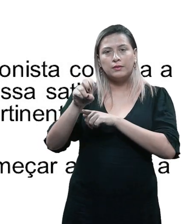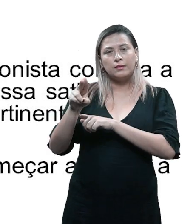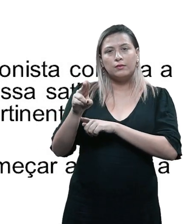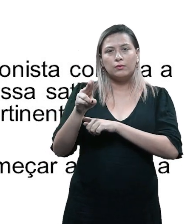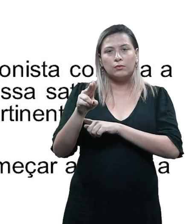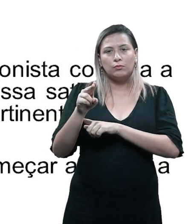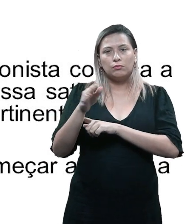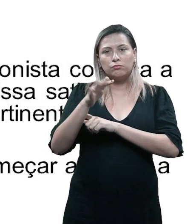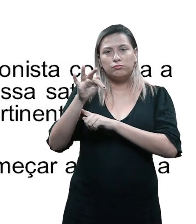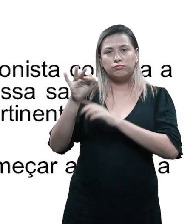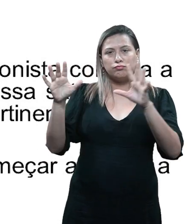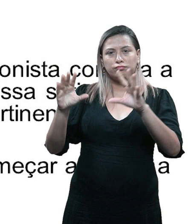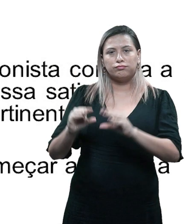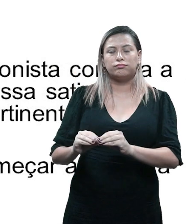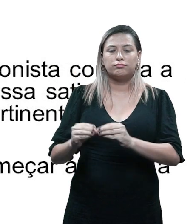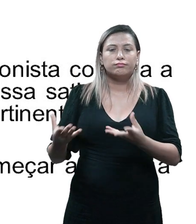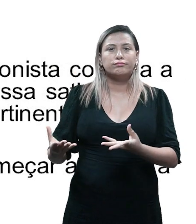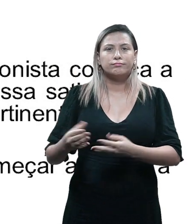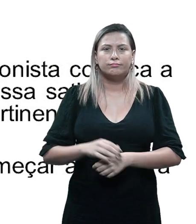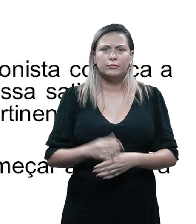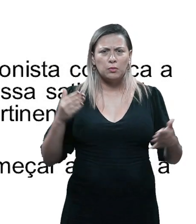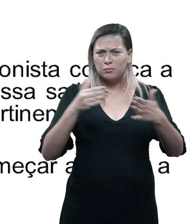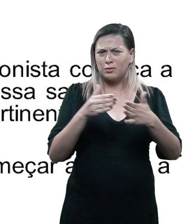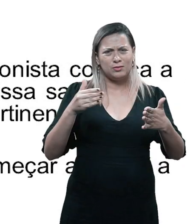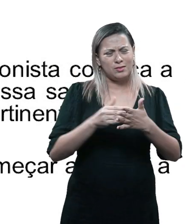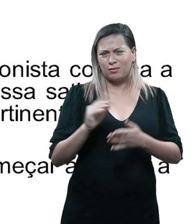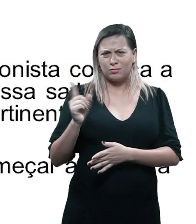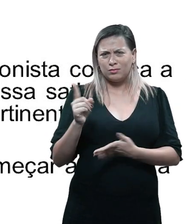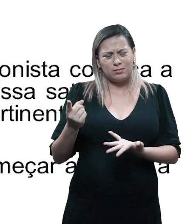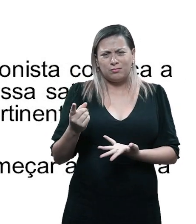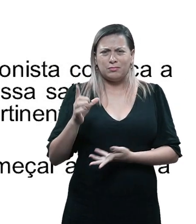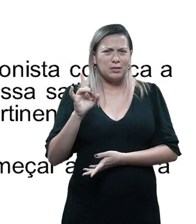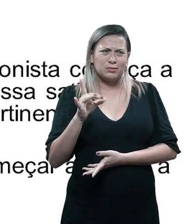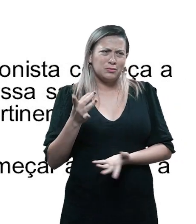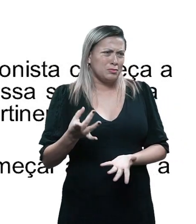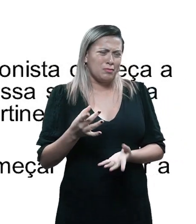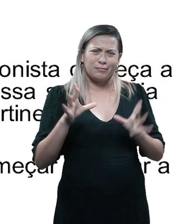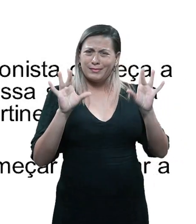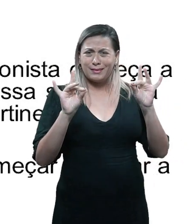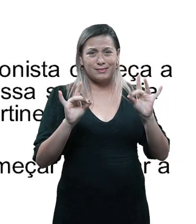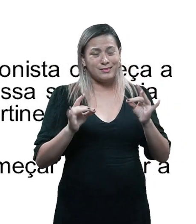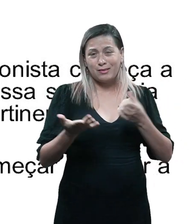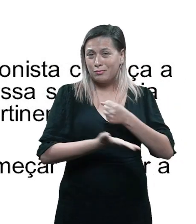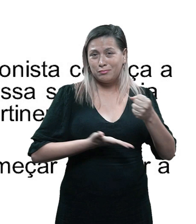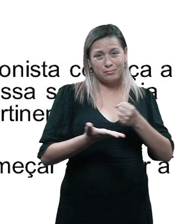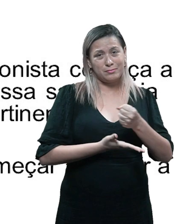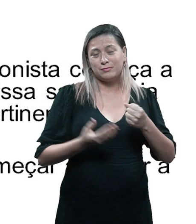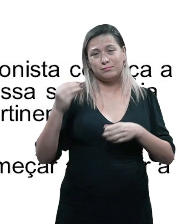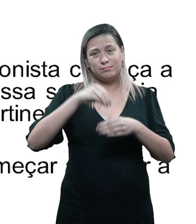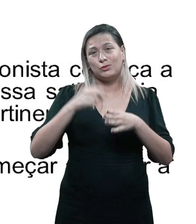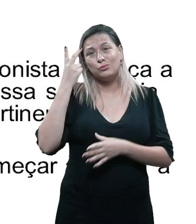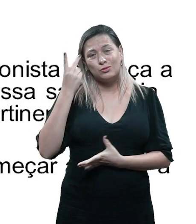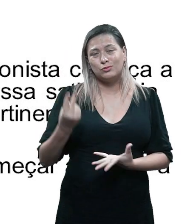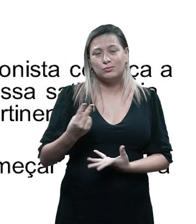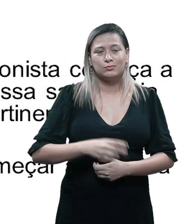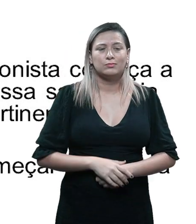furado ele não é um obstáculo. Então, ele é apenas um cisco na sua história. Você não pode colocar o pneu